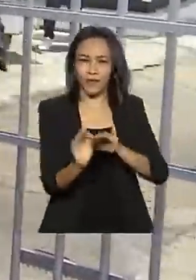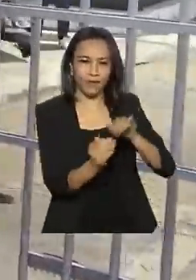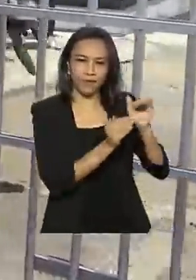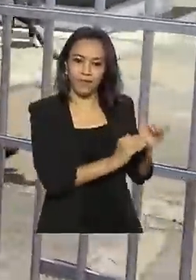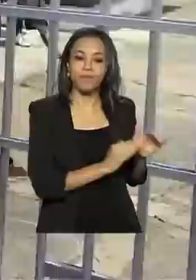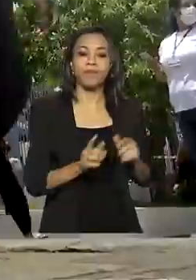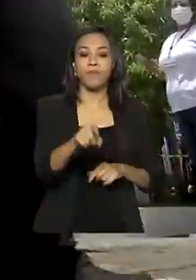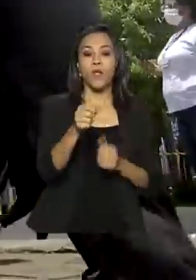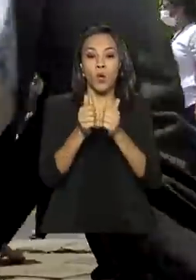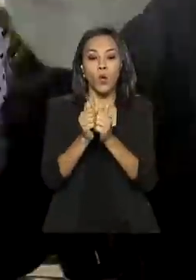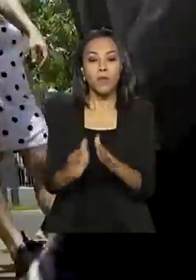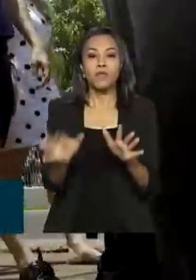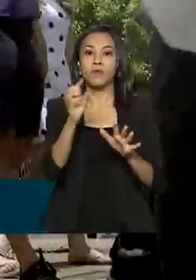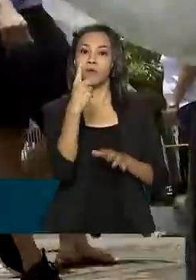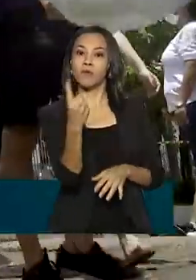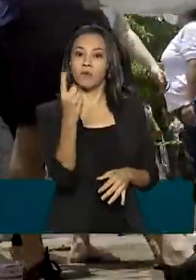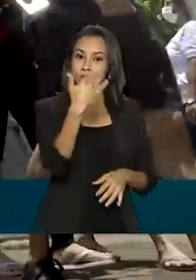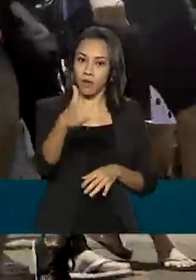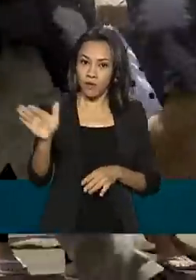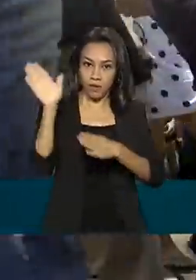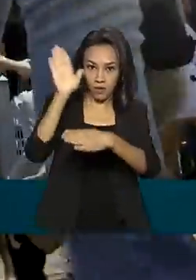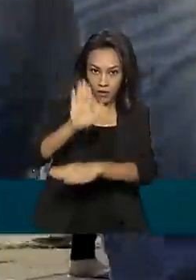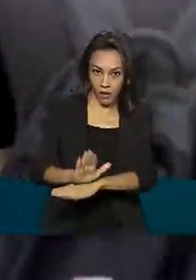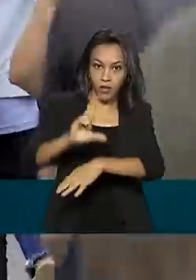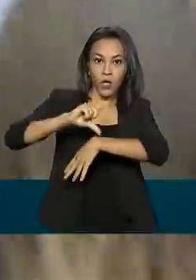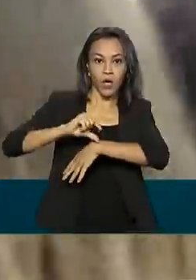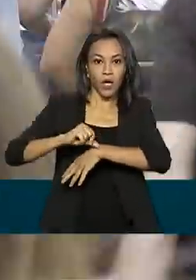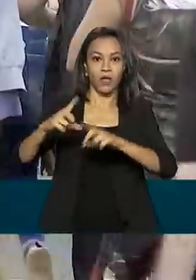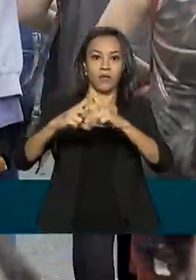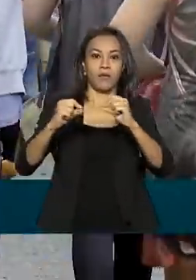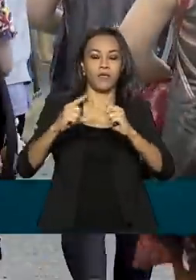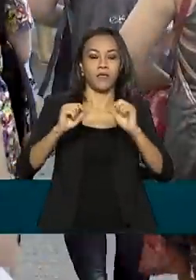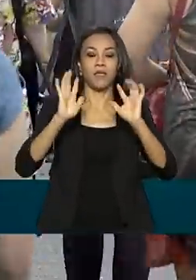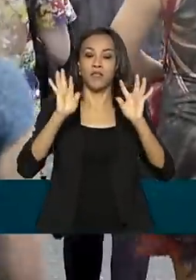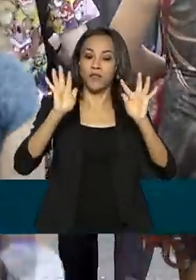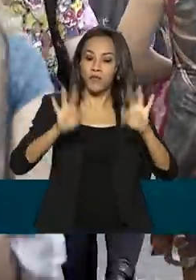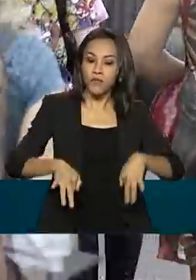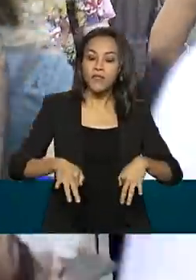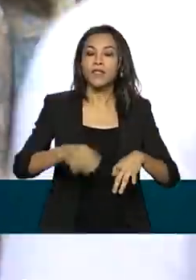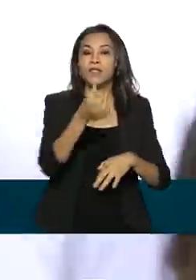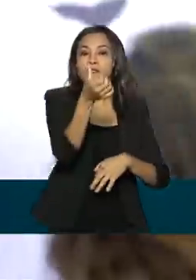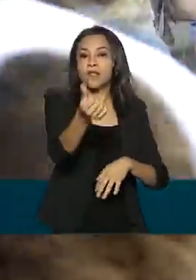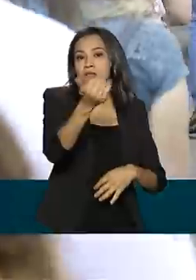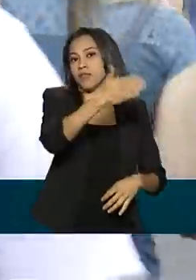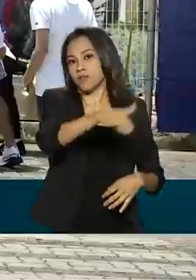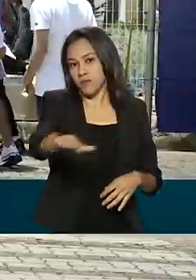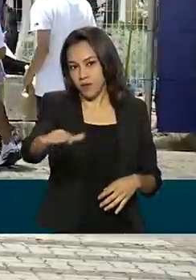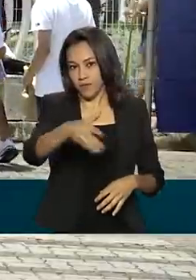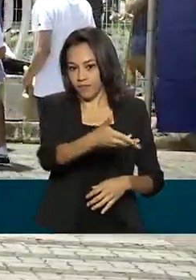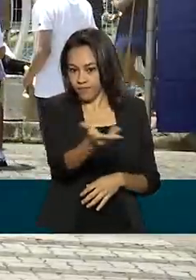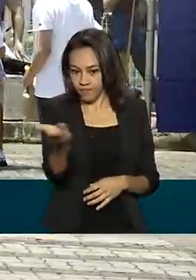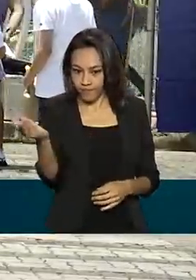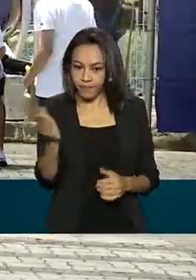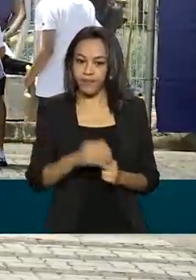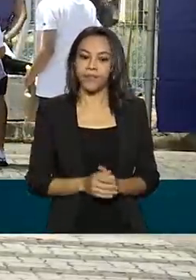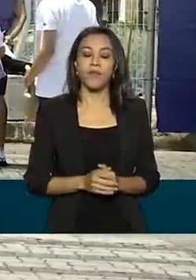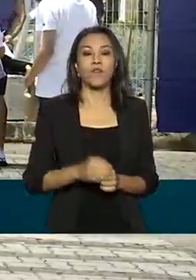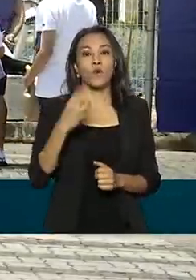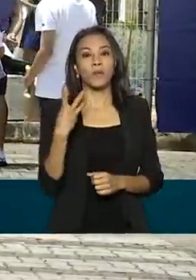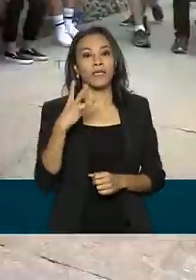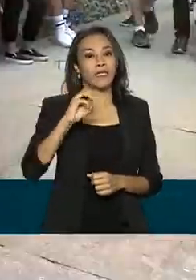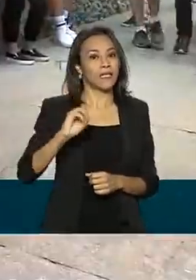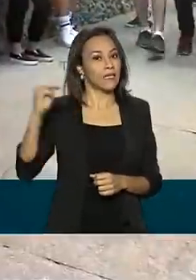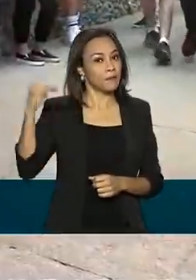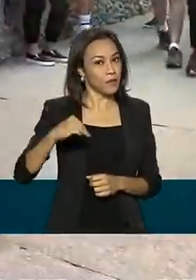aplicadas à uma e meia da tarde no horário de Brasília e terminaram às seis e meia para os participantes regulares. Foram 30